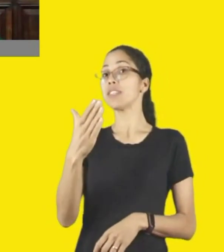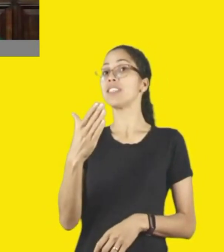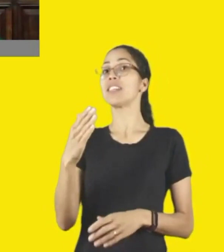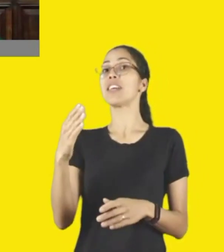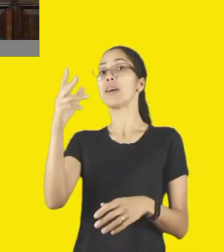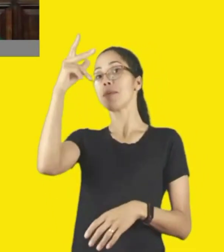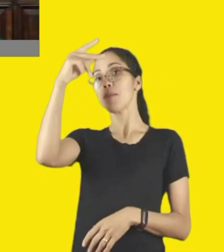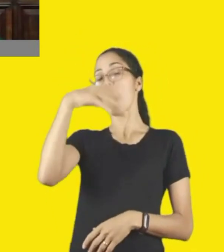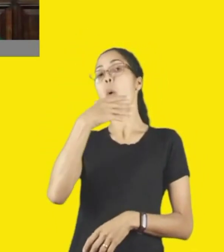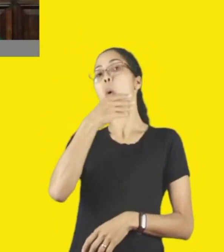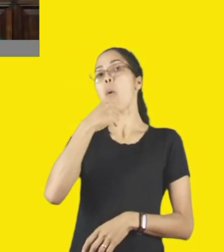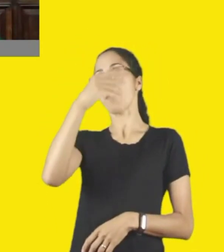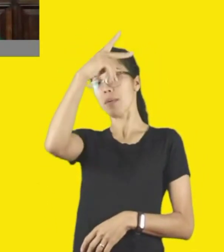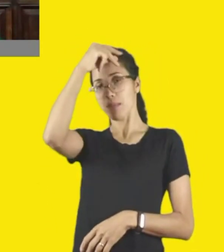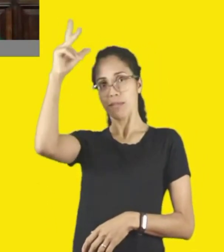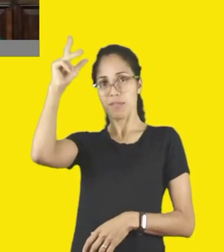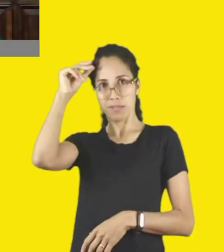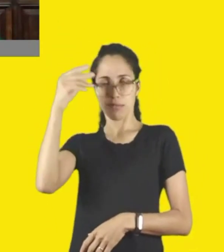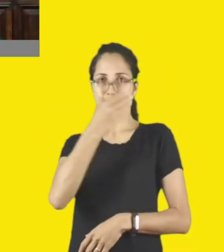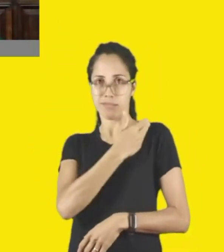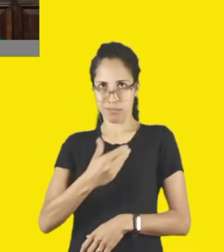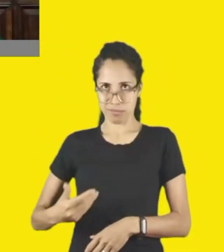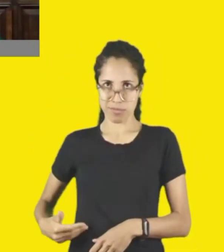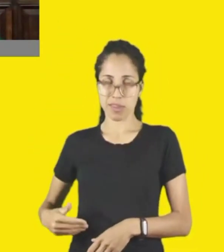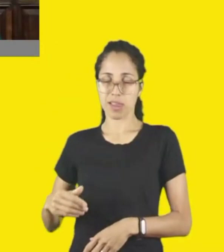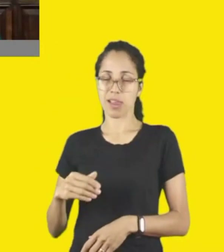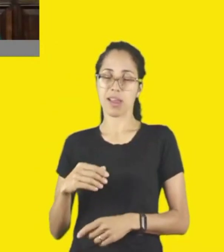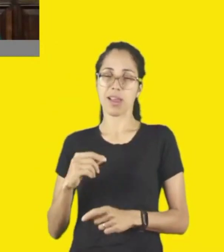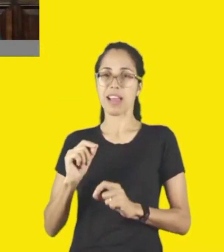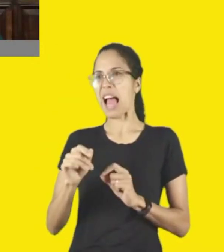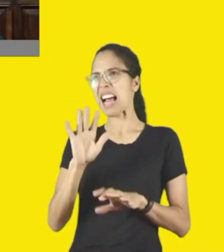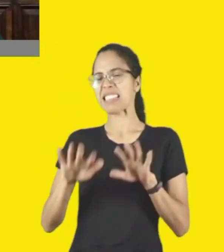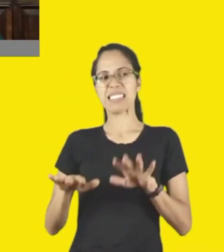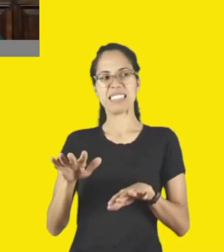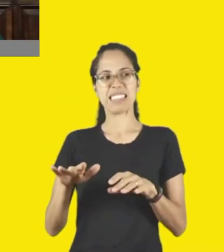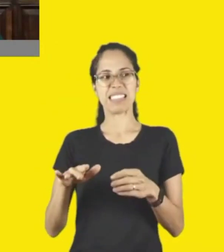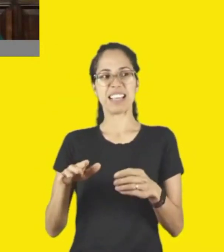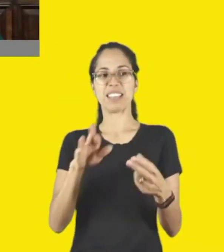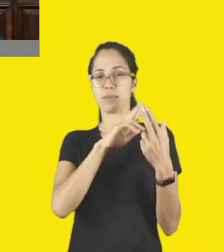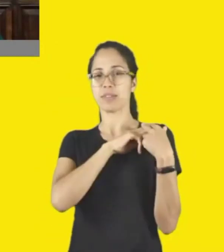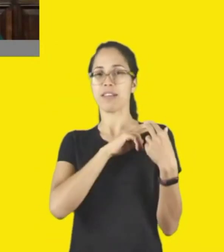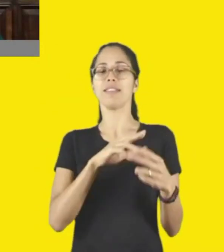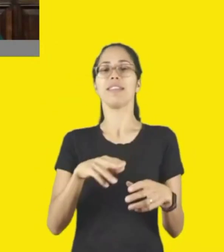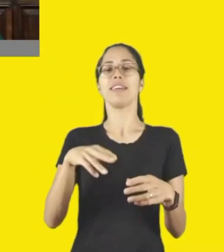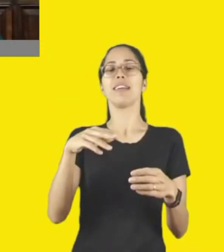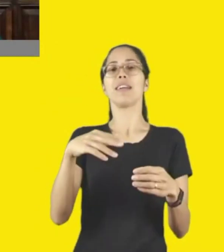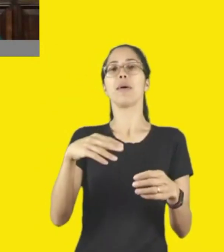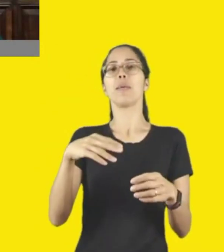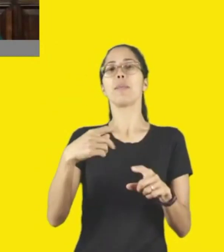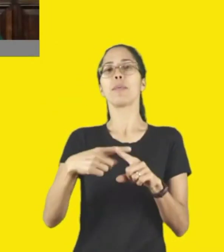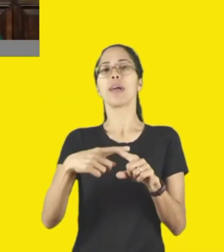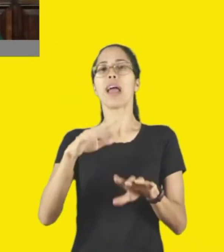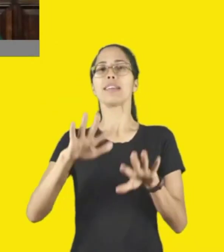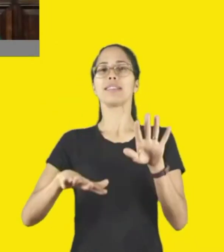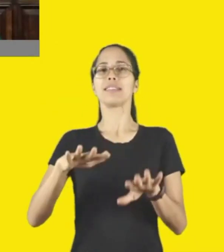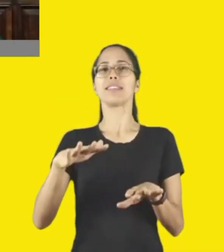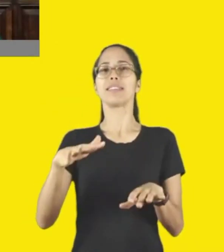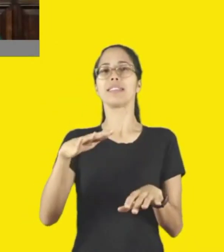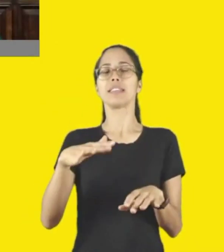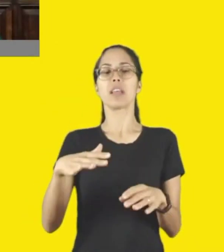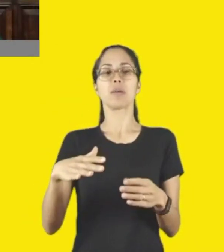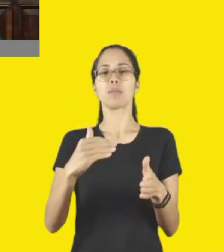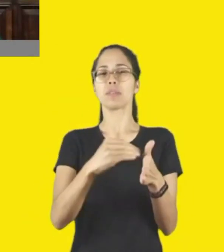interlocutor com a secretaria, porque eventualmente a cidade é tão pequena que ela não tem nem a secretaria de cultura ali constituída.